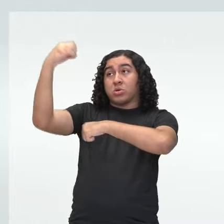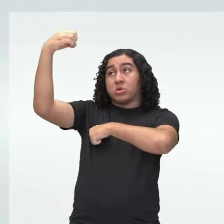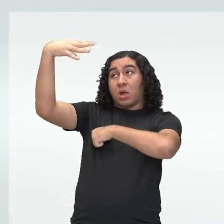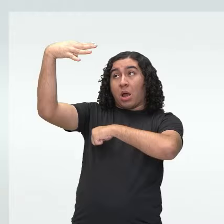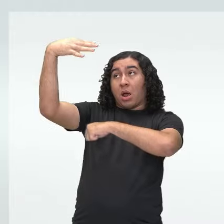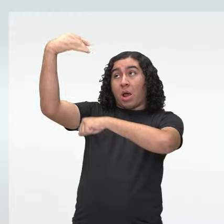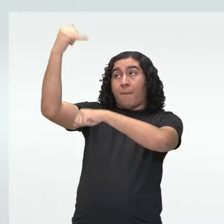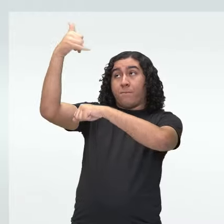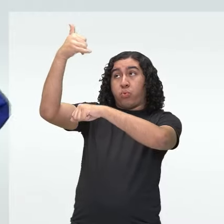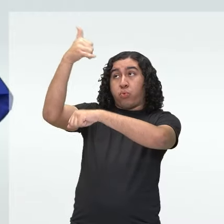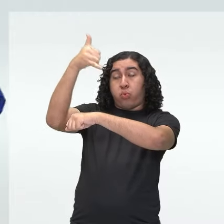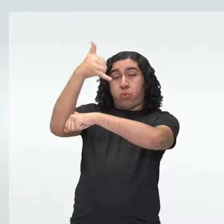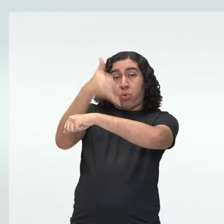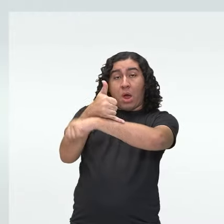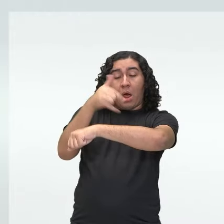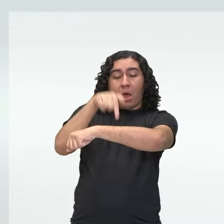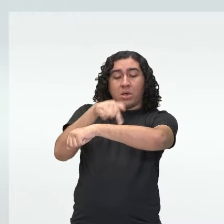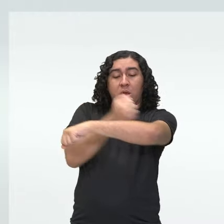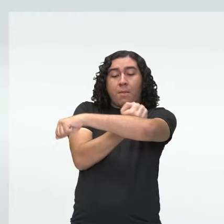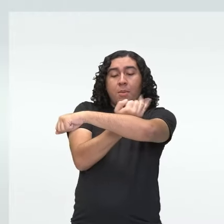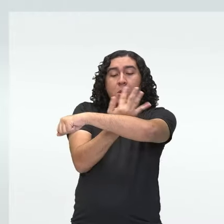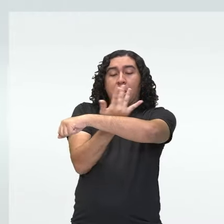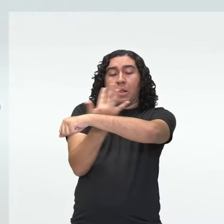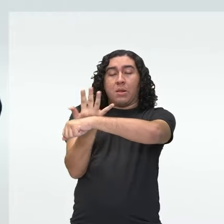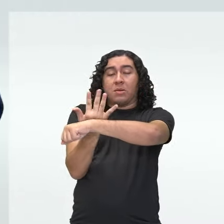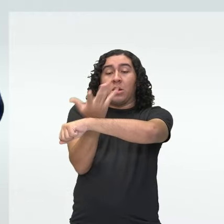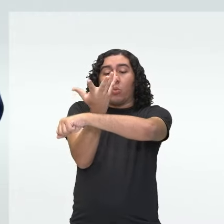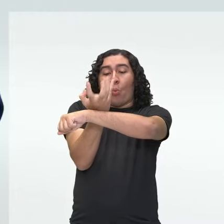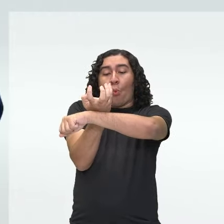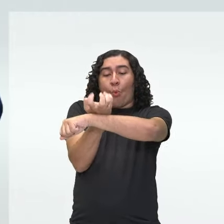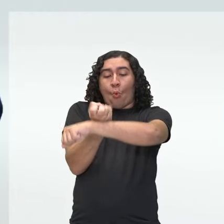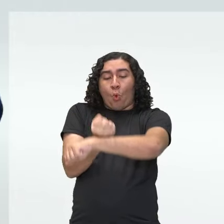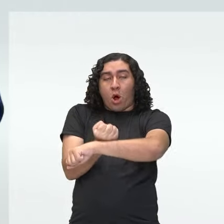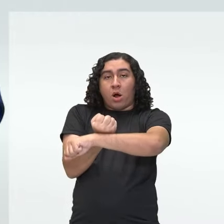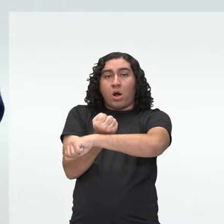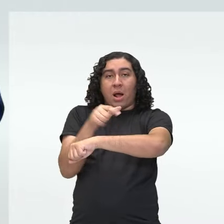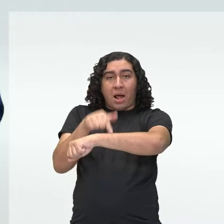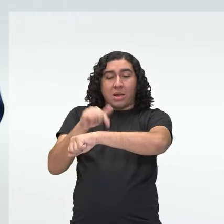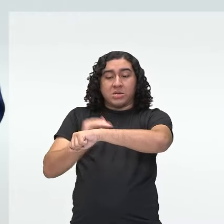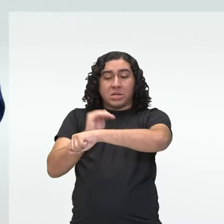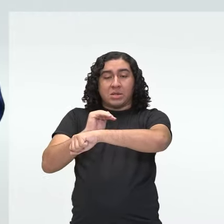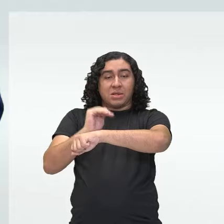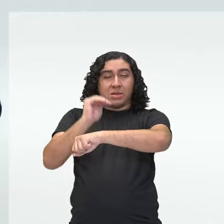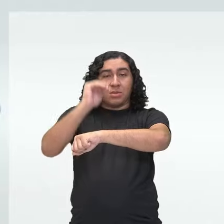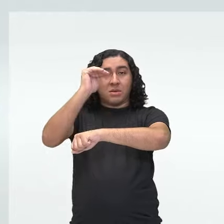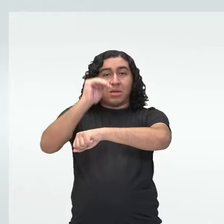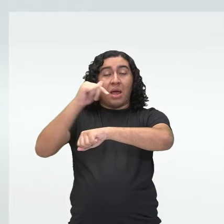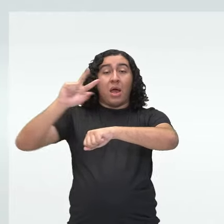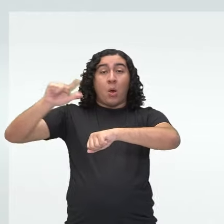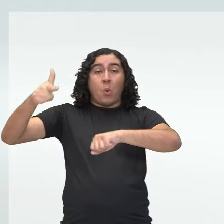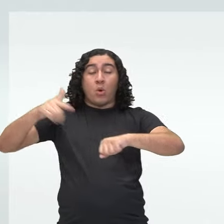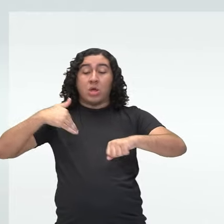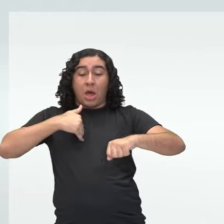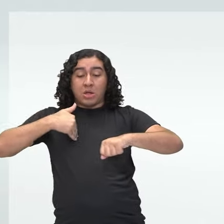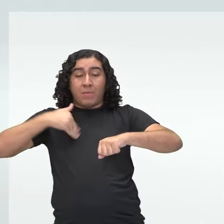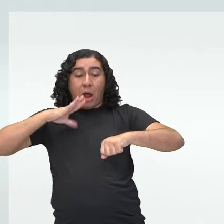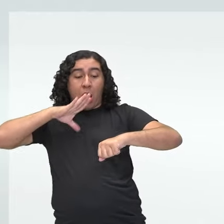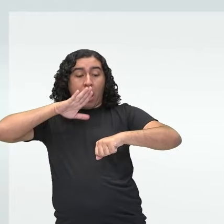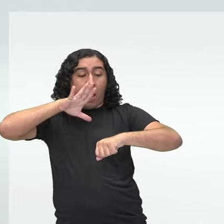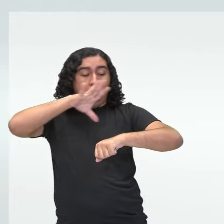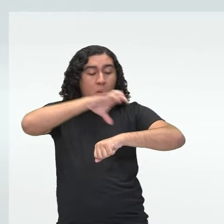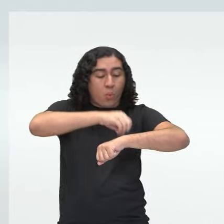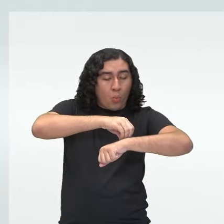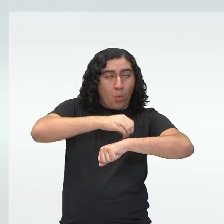energia pra essa planta, produzir o seu açúcar. E aí a gente consegue observar os animais que fazem parte dessa cadeia